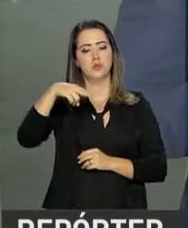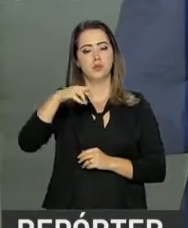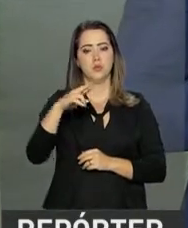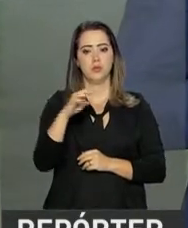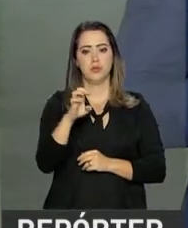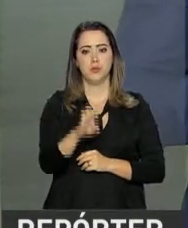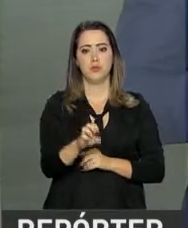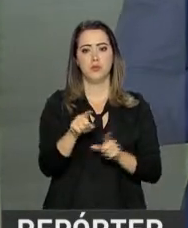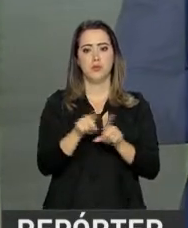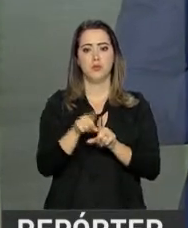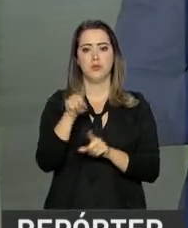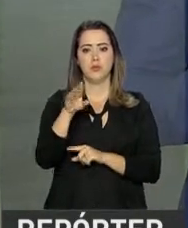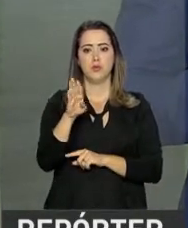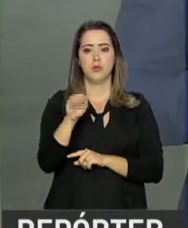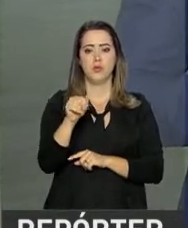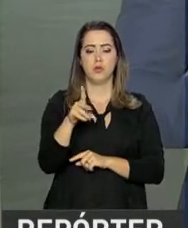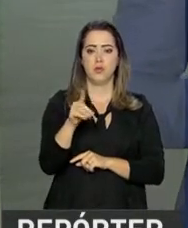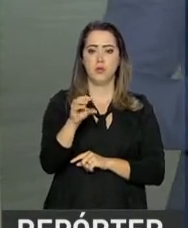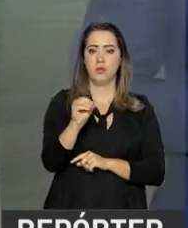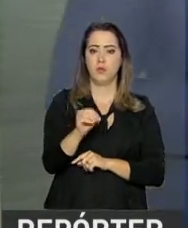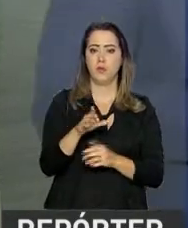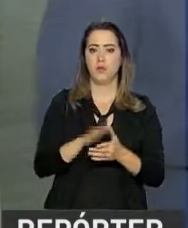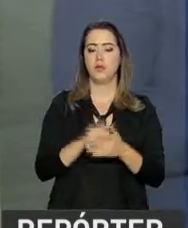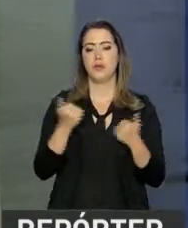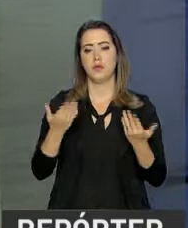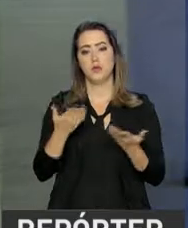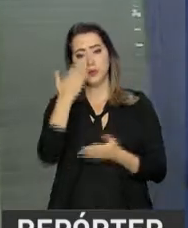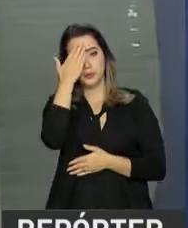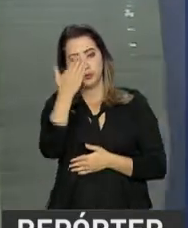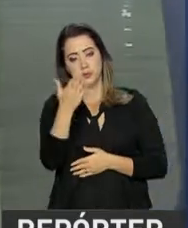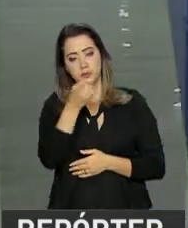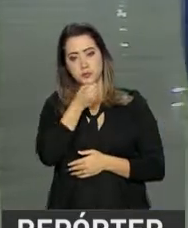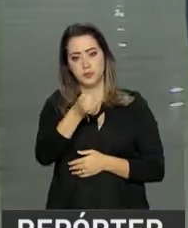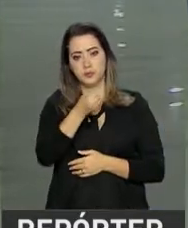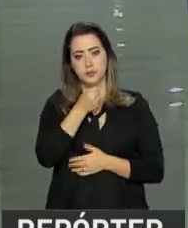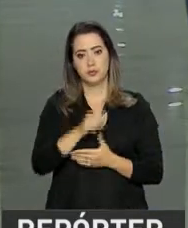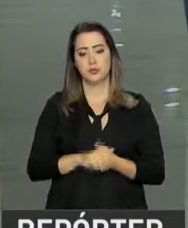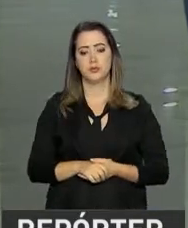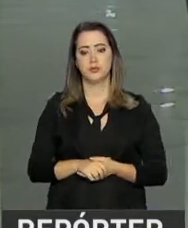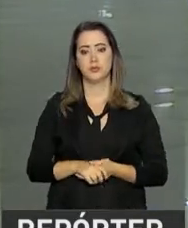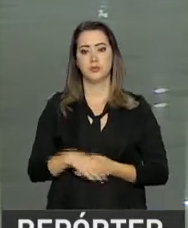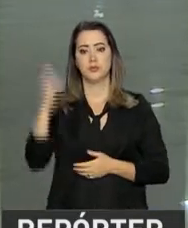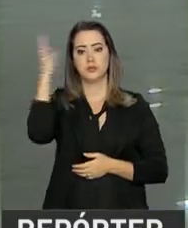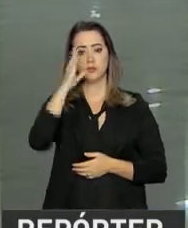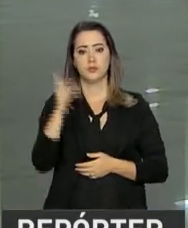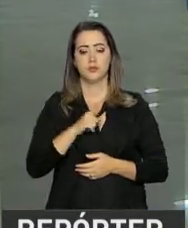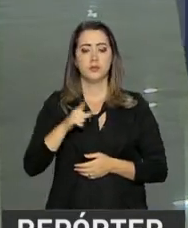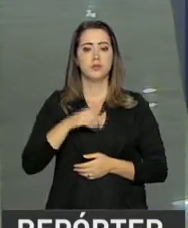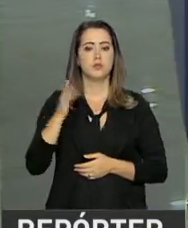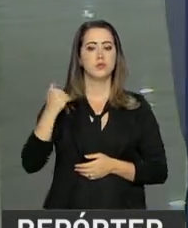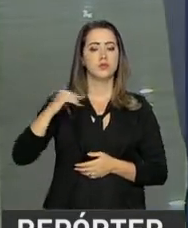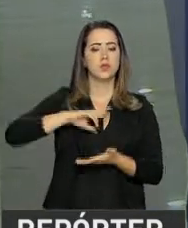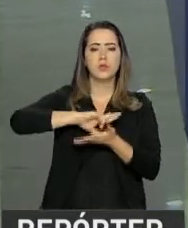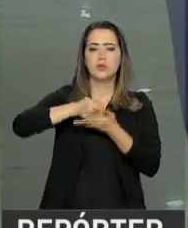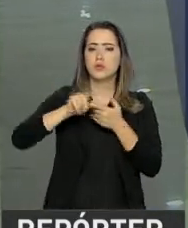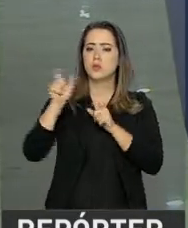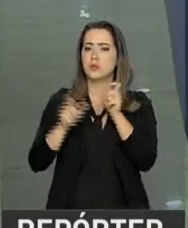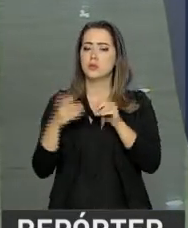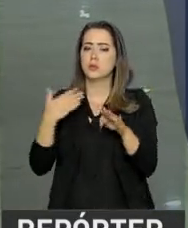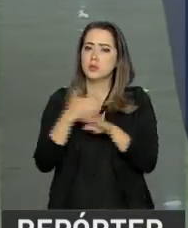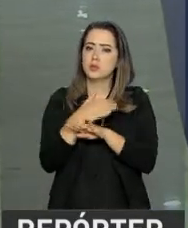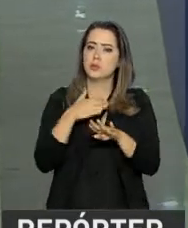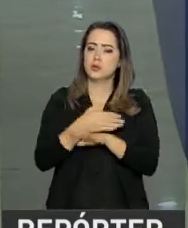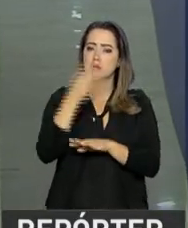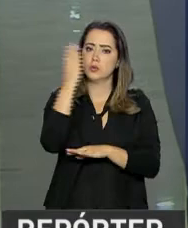Ministério da Justiça, Bernardo Lafette. Obrigado pela entrevista, coordenador. O Brasil tem recebido muitos refugiados.